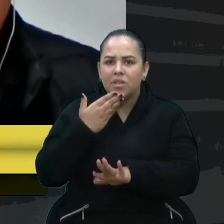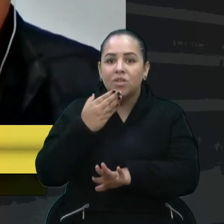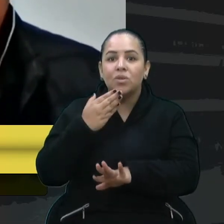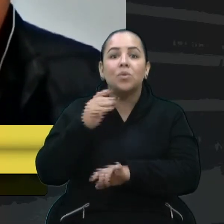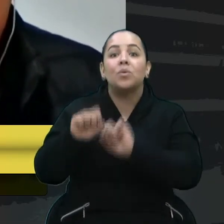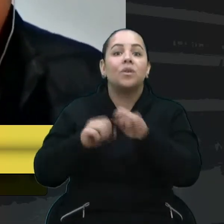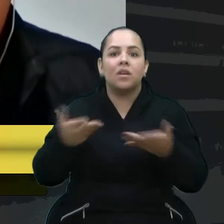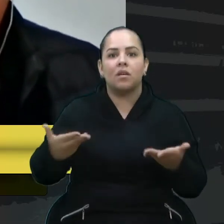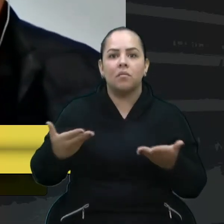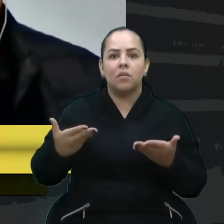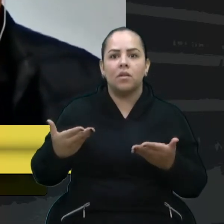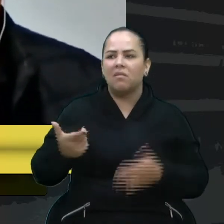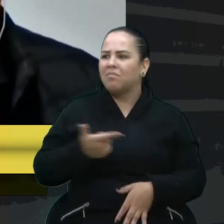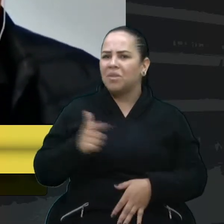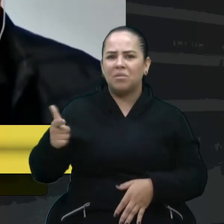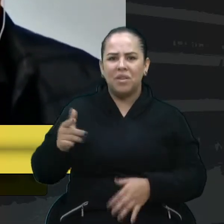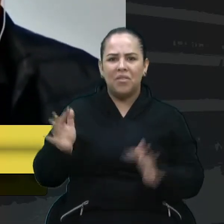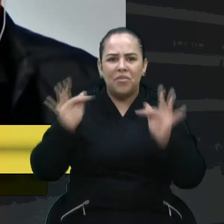vereadores? Para não ter mais blitz.